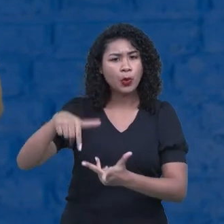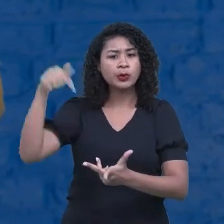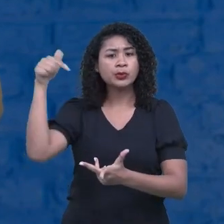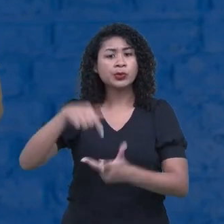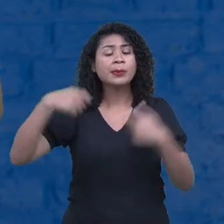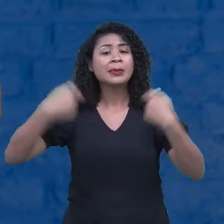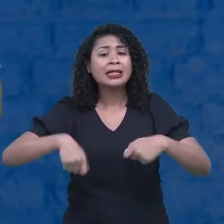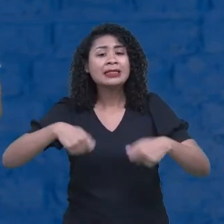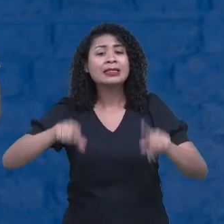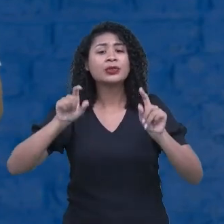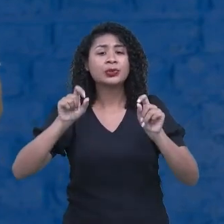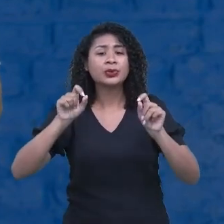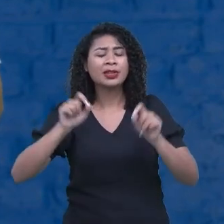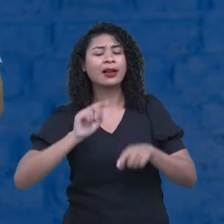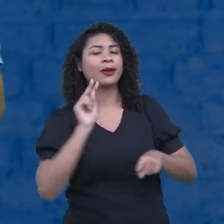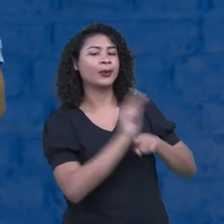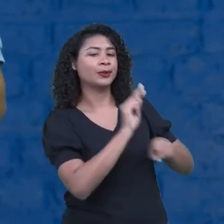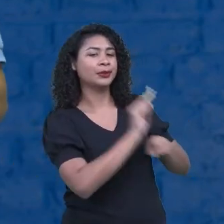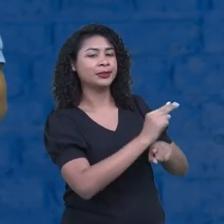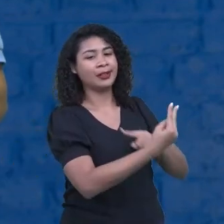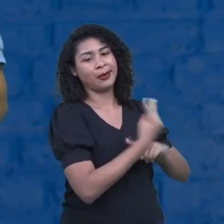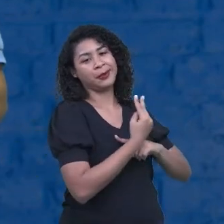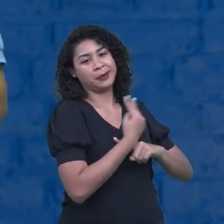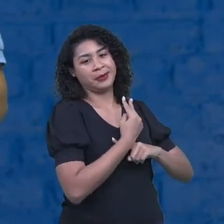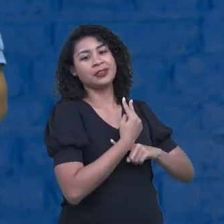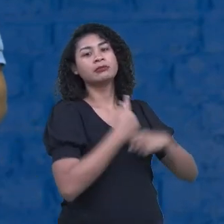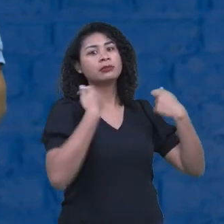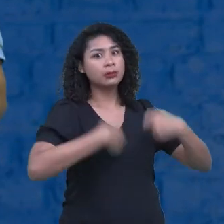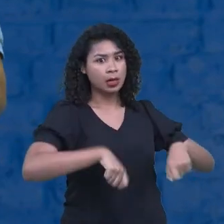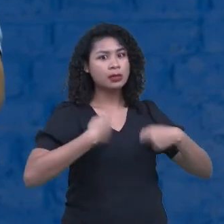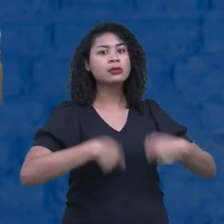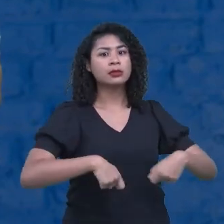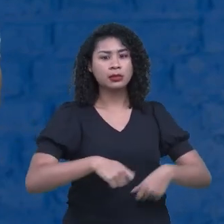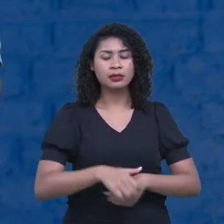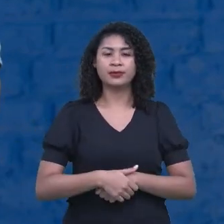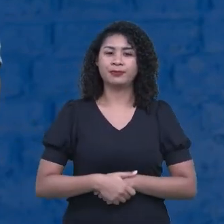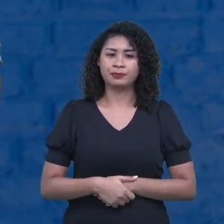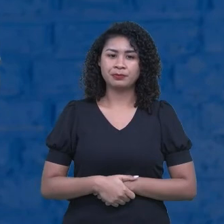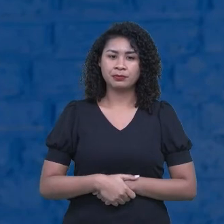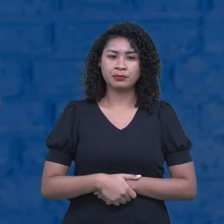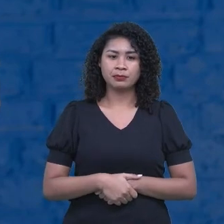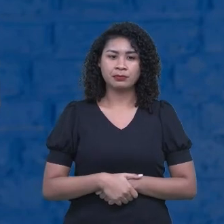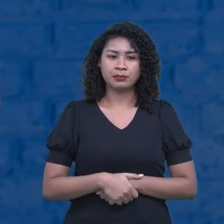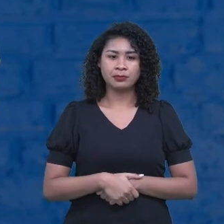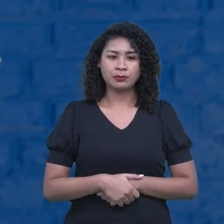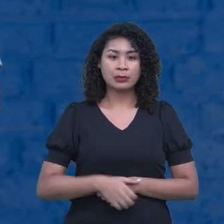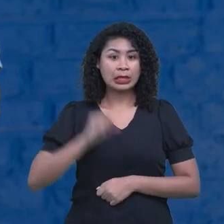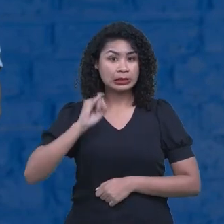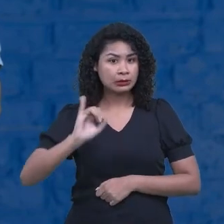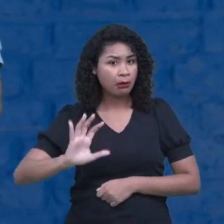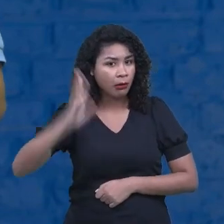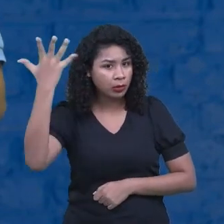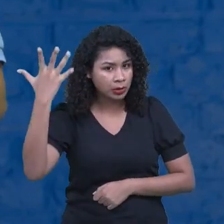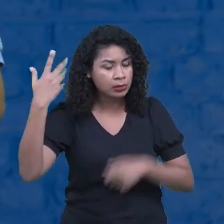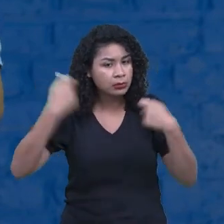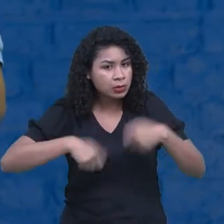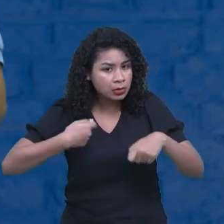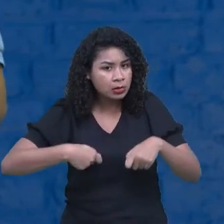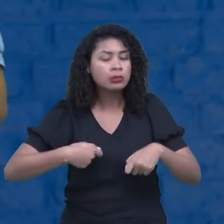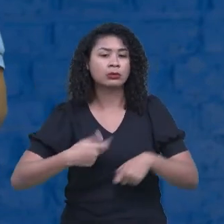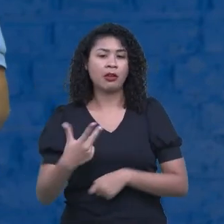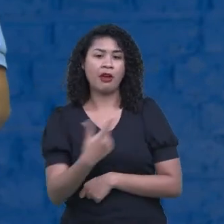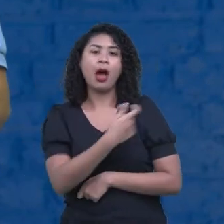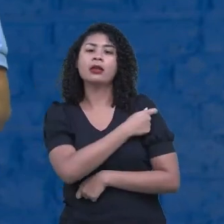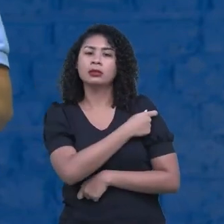sim cuidar do outro e nos cuidar. E se for preciso, vá se vacinar. Vacine. A